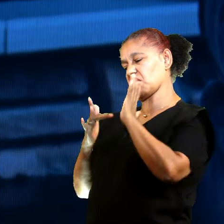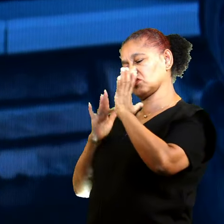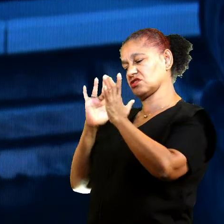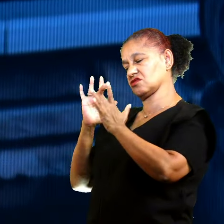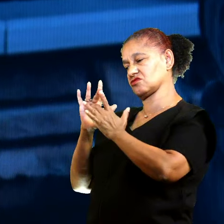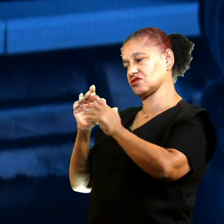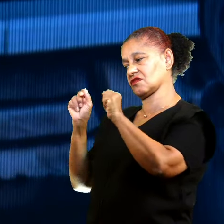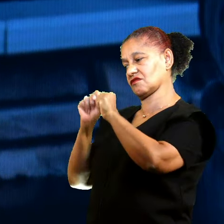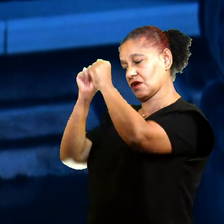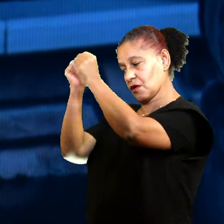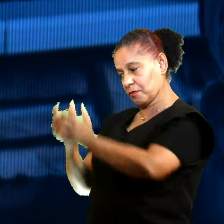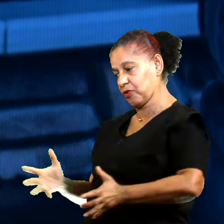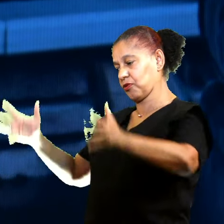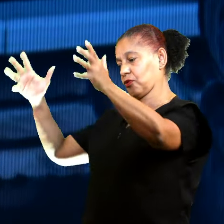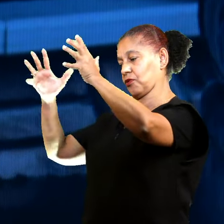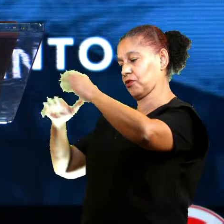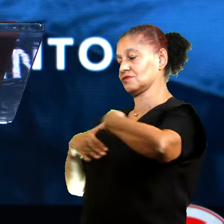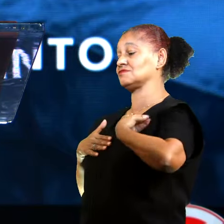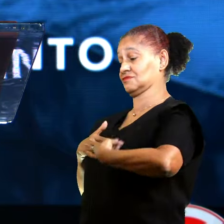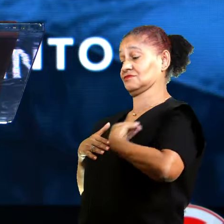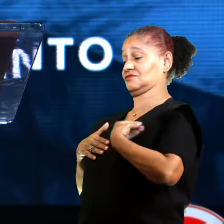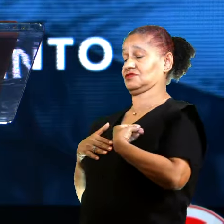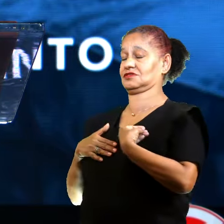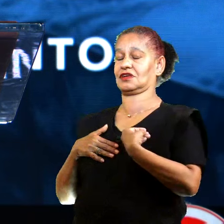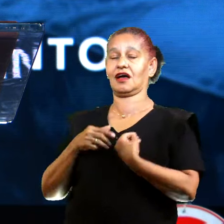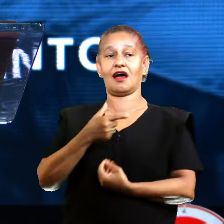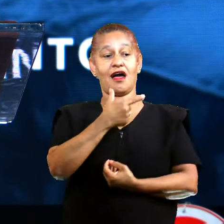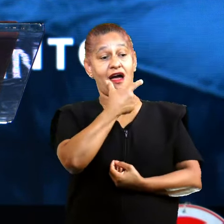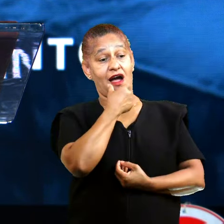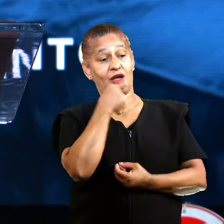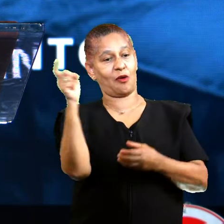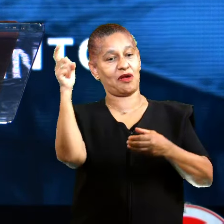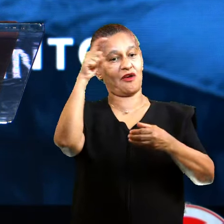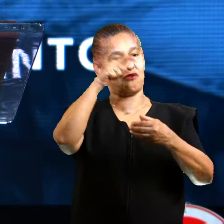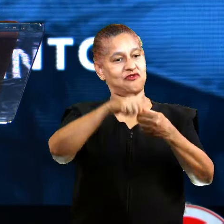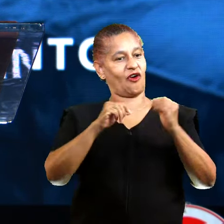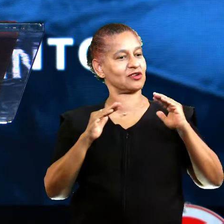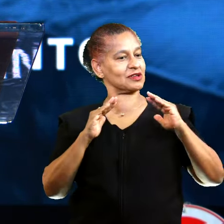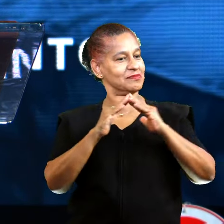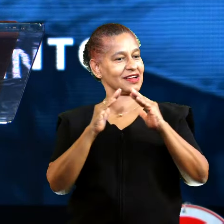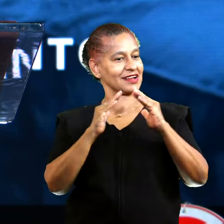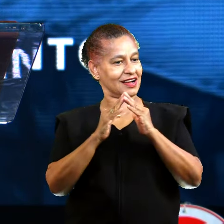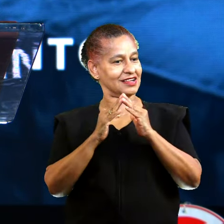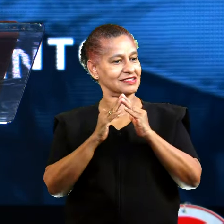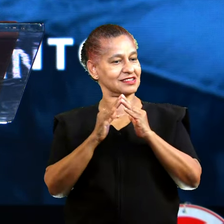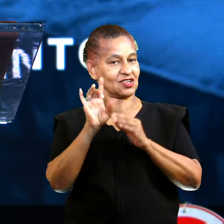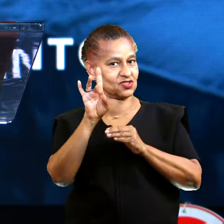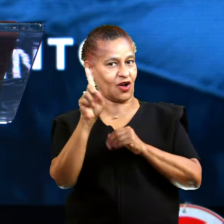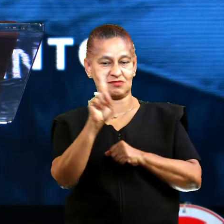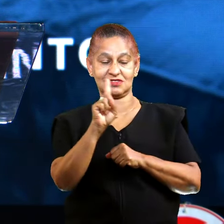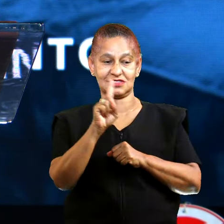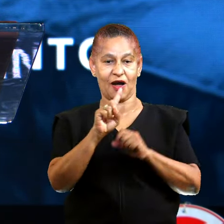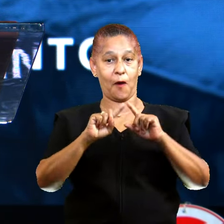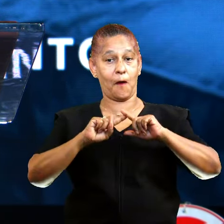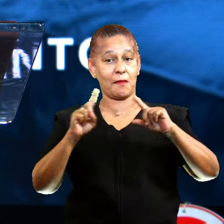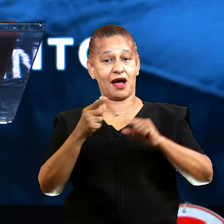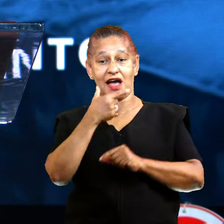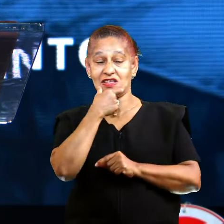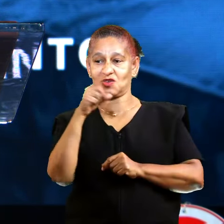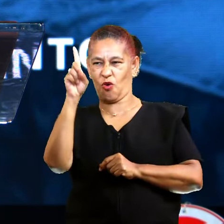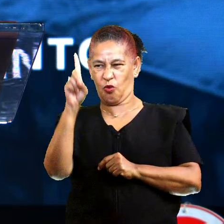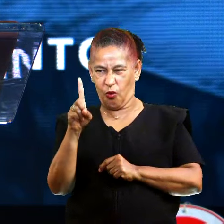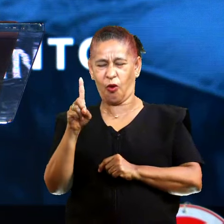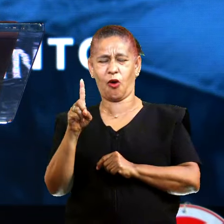na sua vida. E ele volta para casa e não só para casa. A Bíblia diz que ele